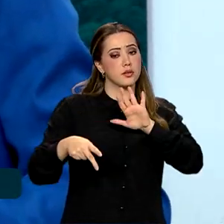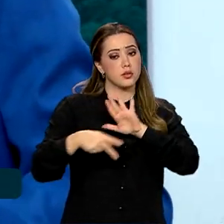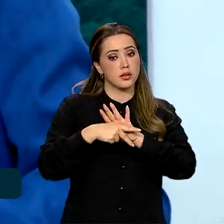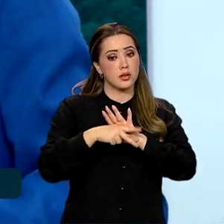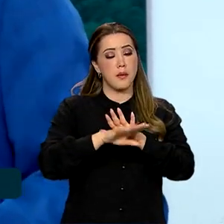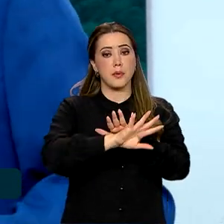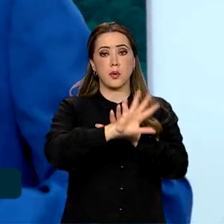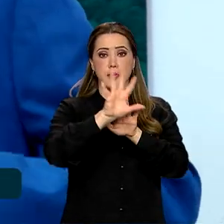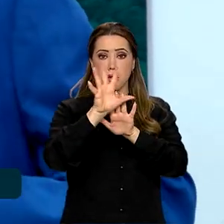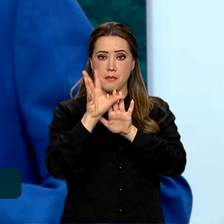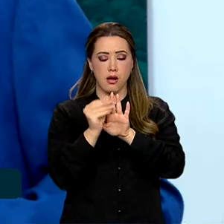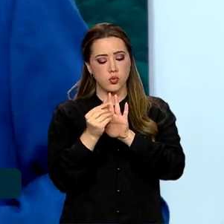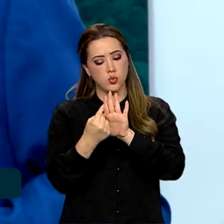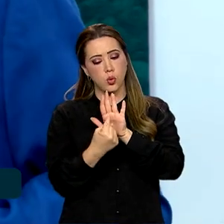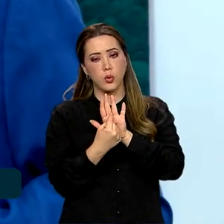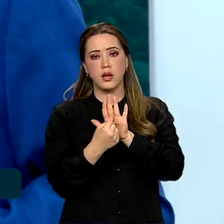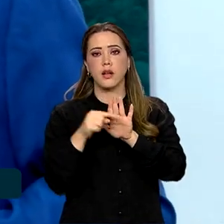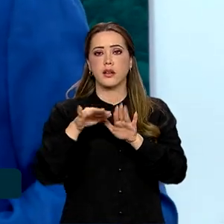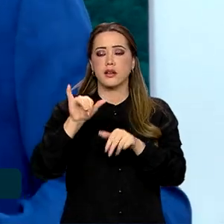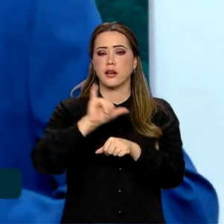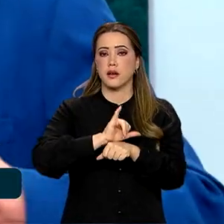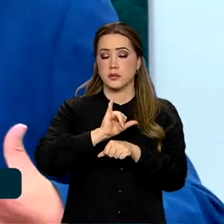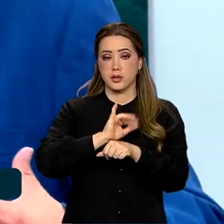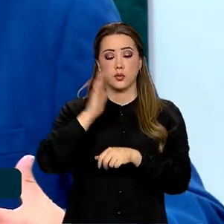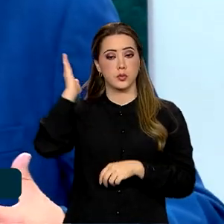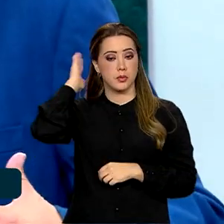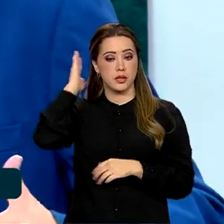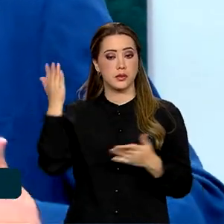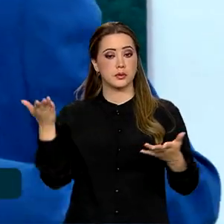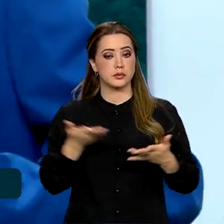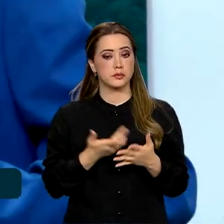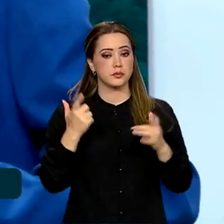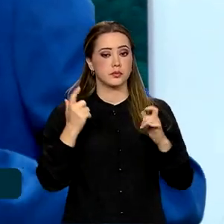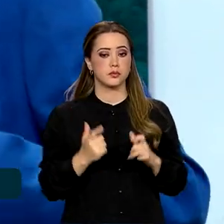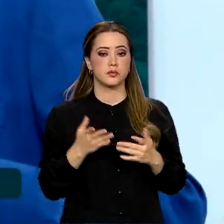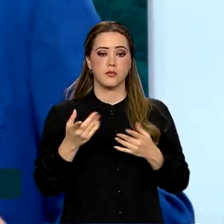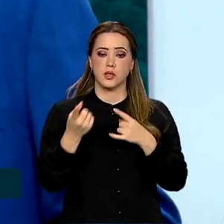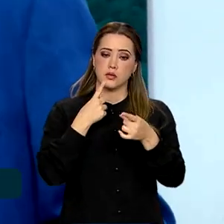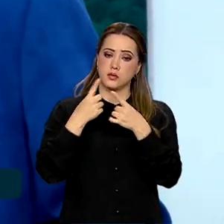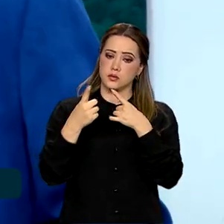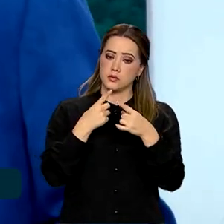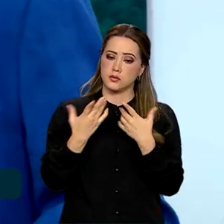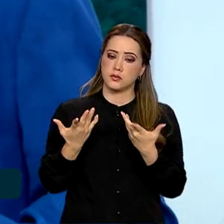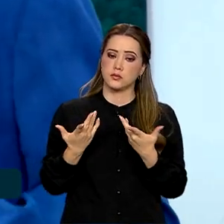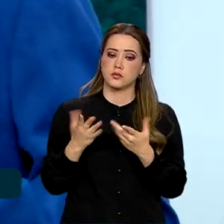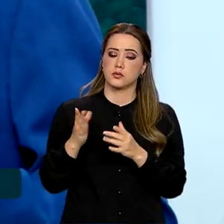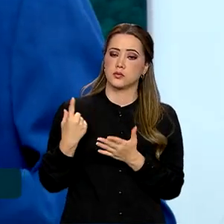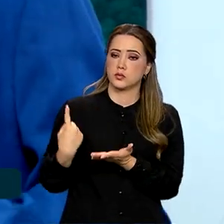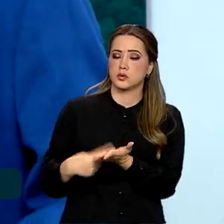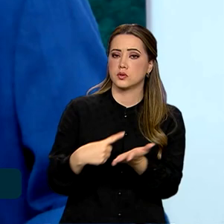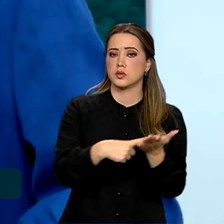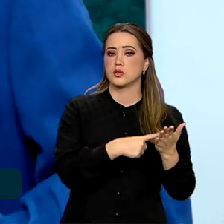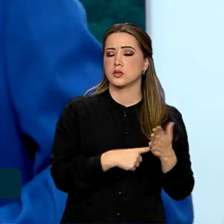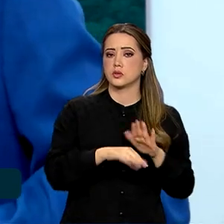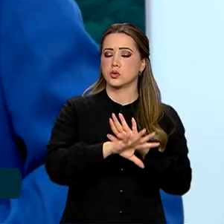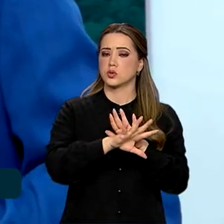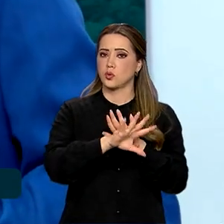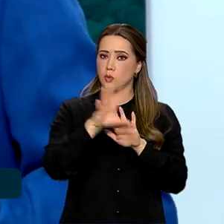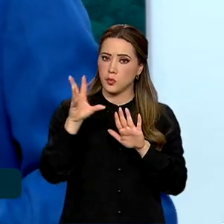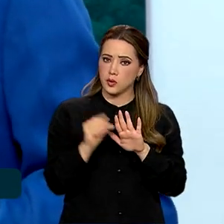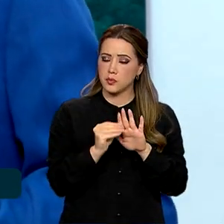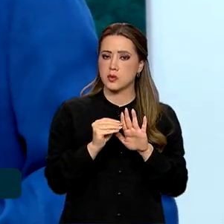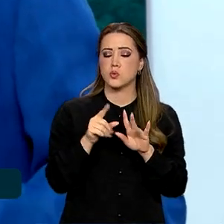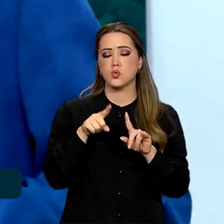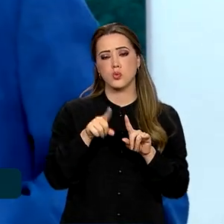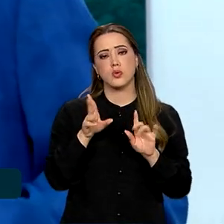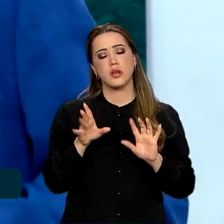Amazônia, aqui em Belém do Pará. E agora, aqui, esse diálogo, essa cúpula da Amazônia, que funciona como